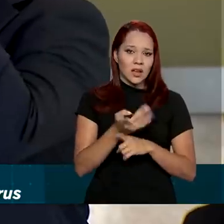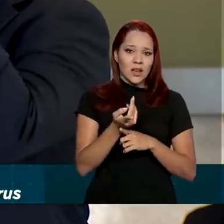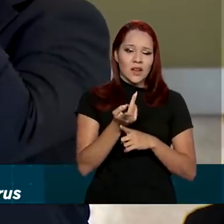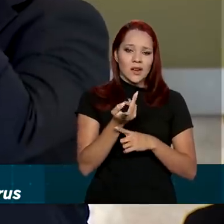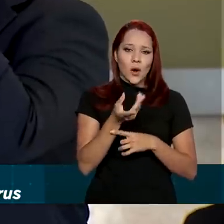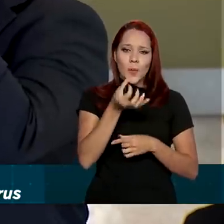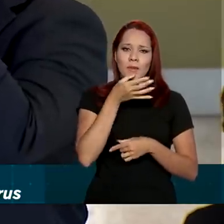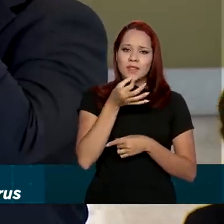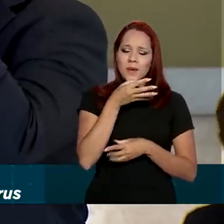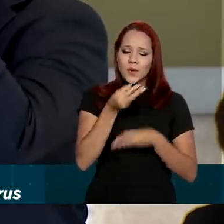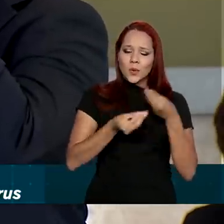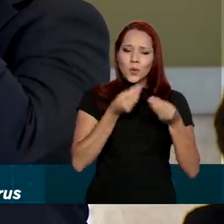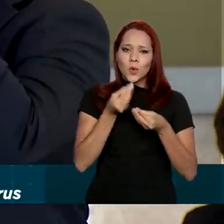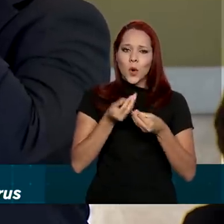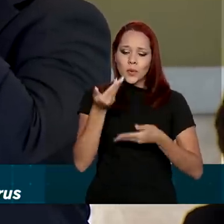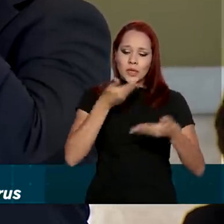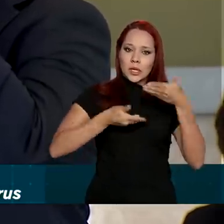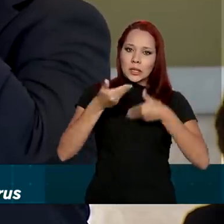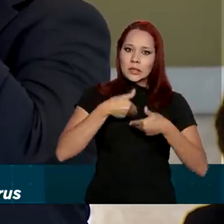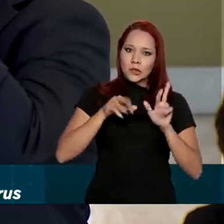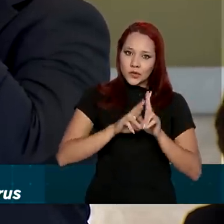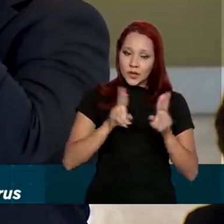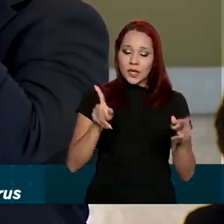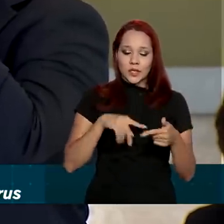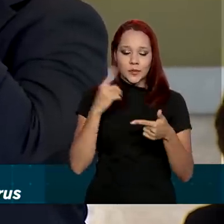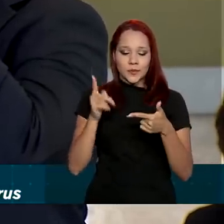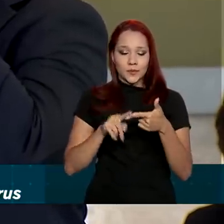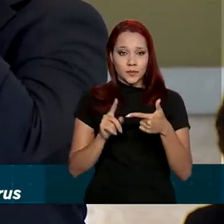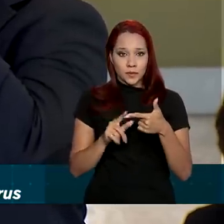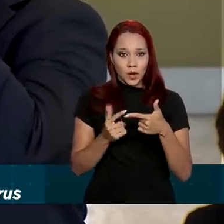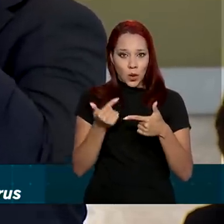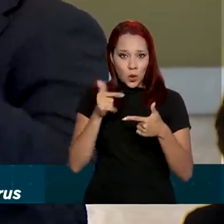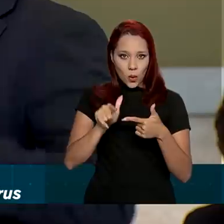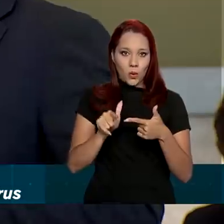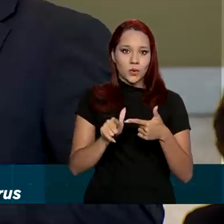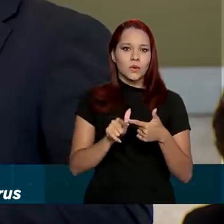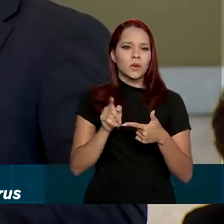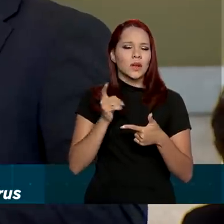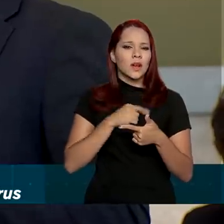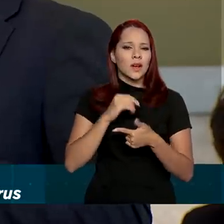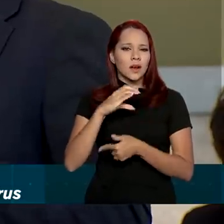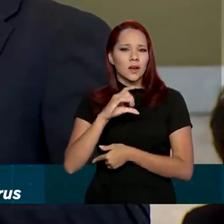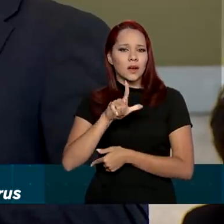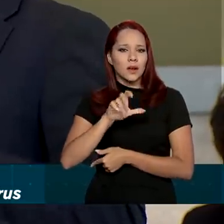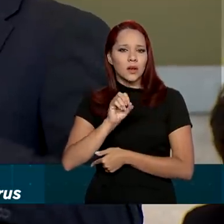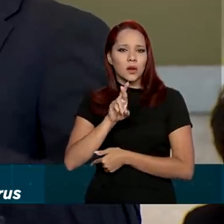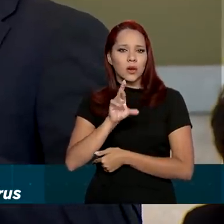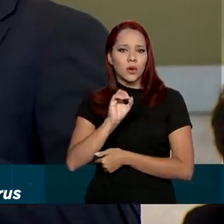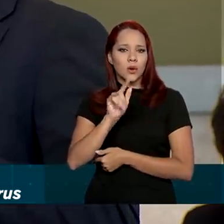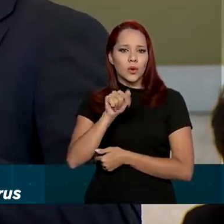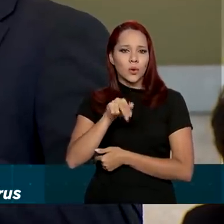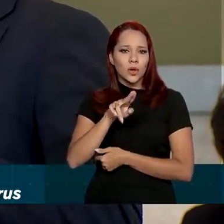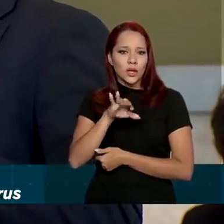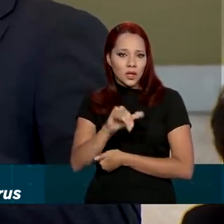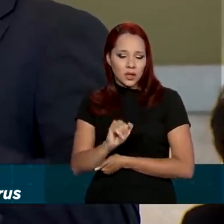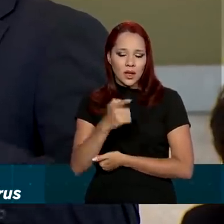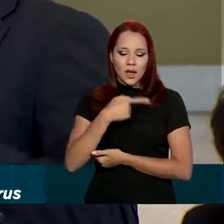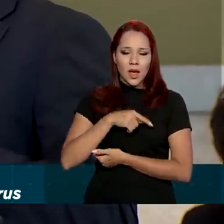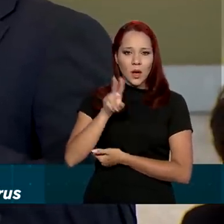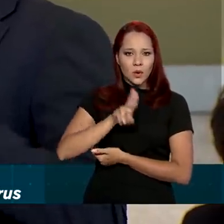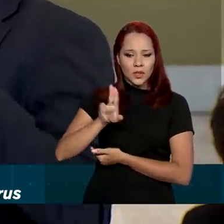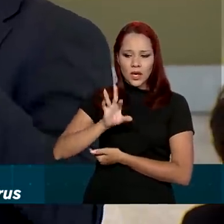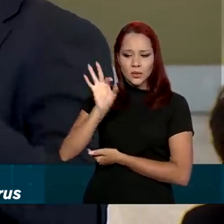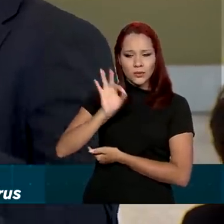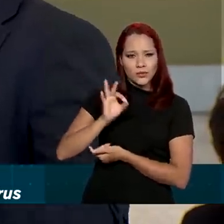tratamento costuma ser diferente. Outra questão, a cloroquina, ela é utilizada num composto de